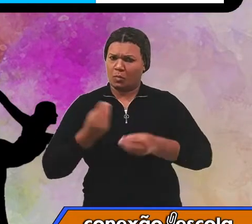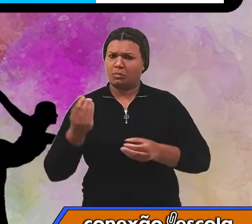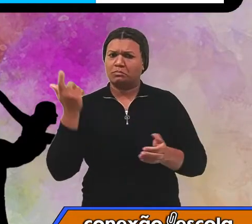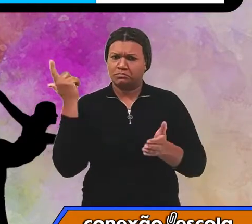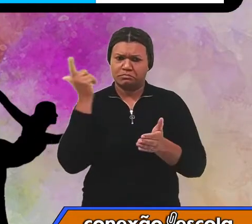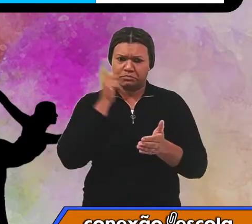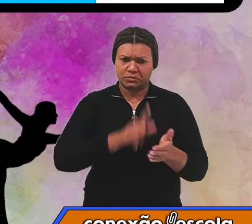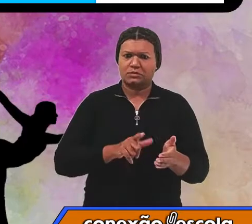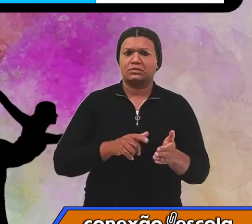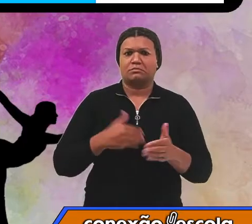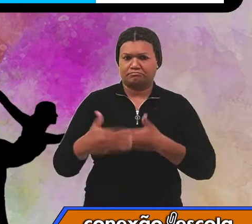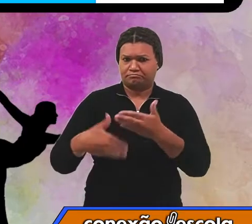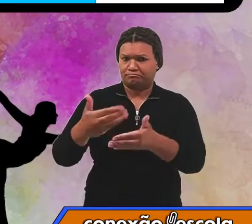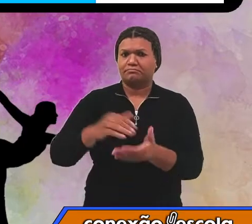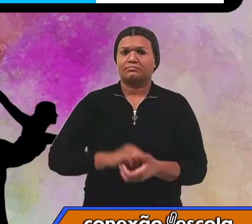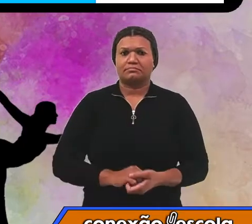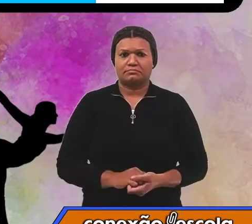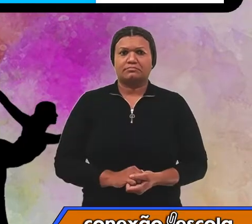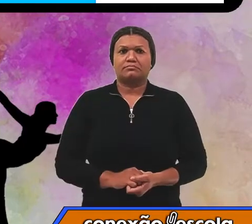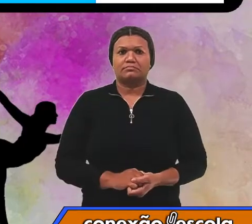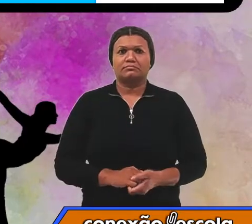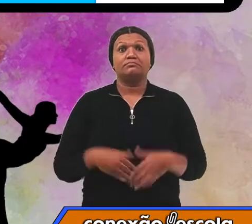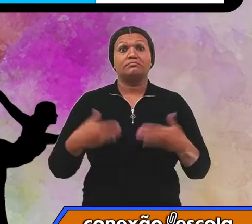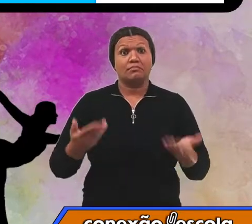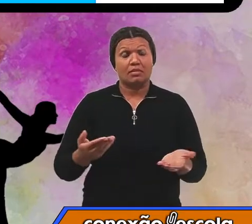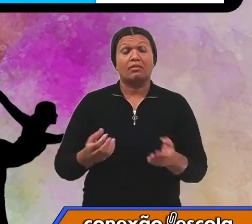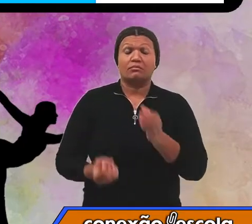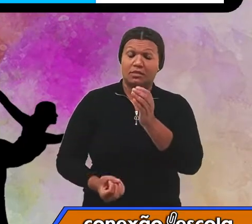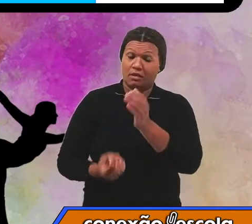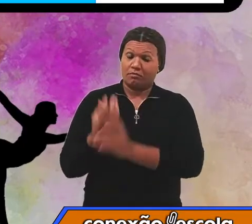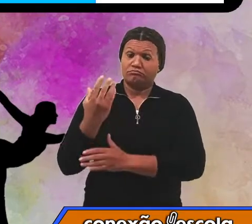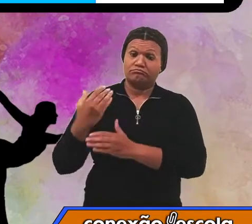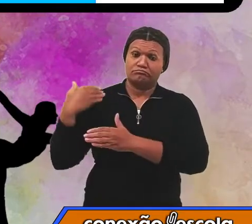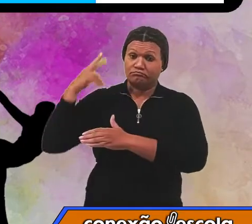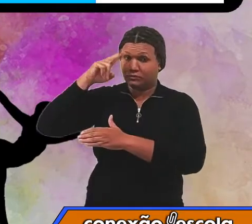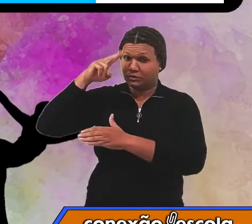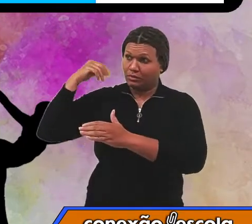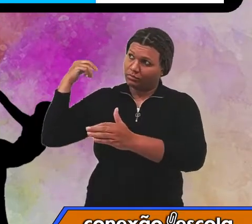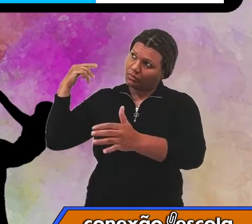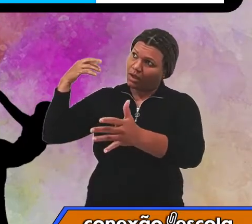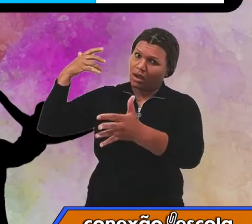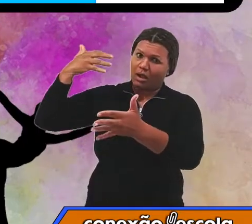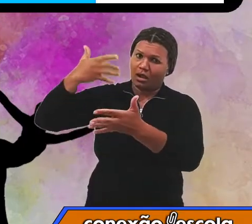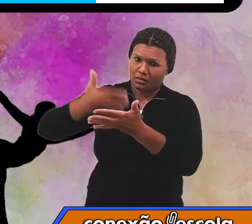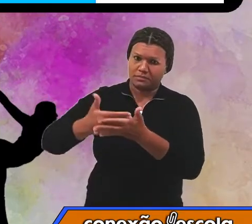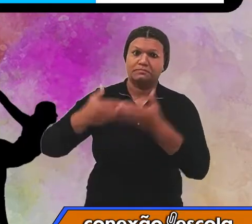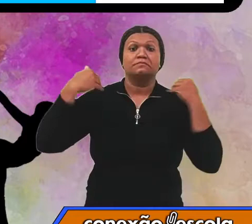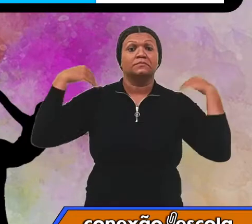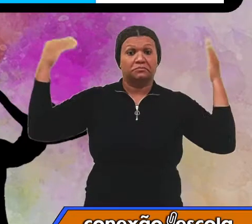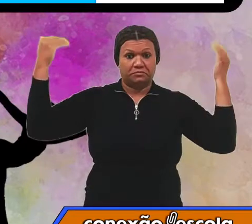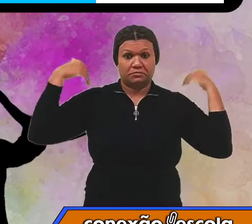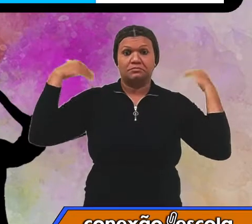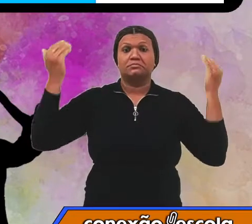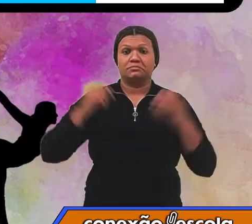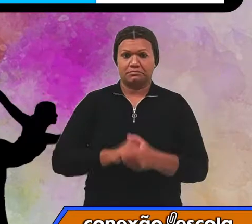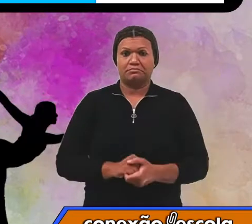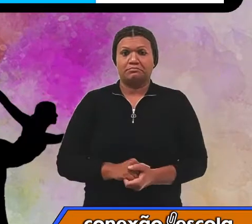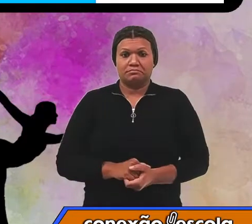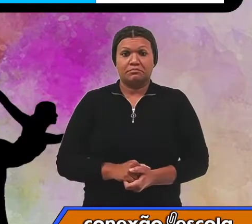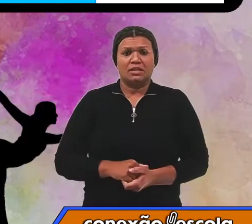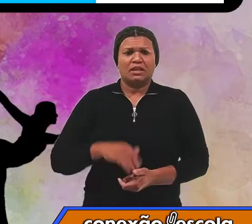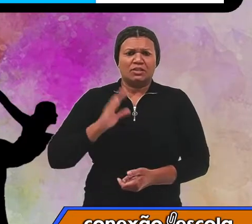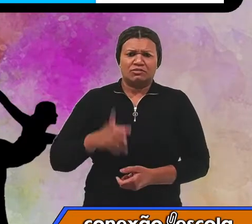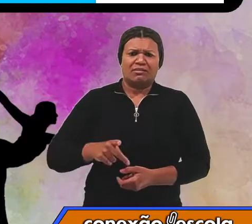Muito bem, a evolução histórica da ginástica. A ginástica é uma das mais antigas